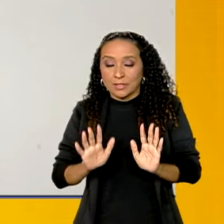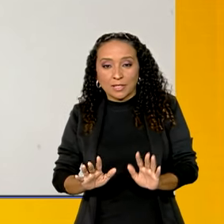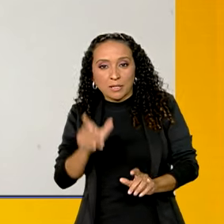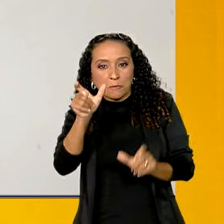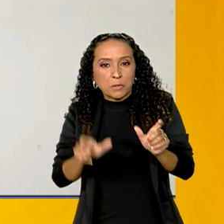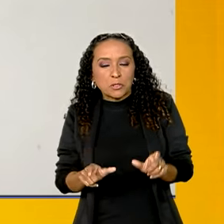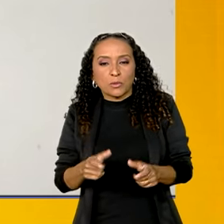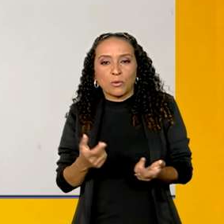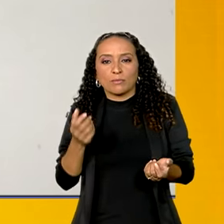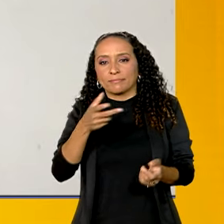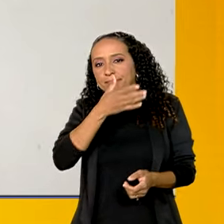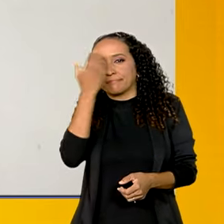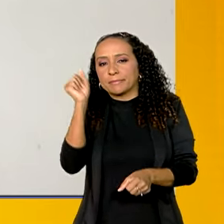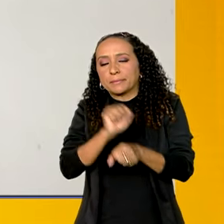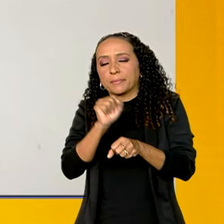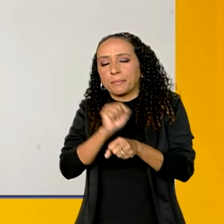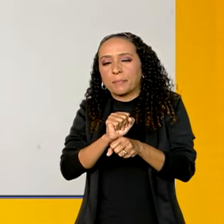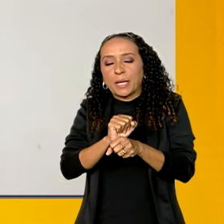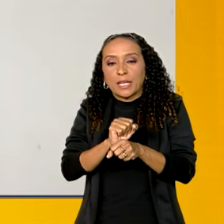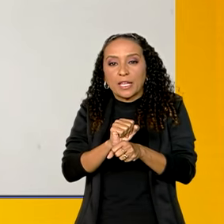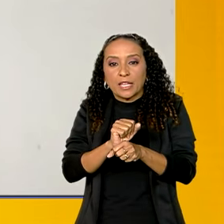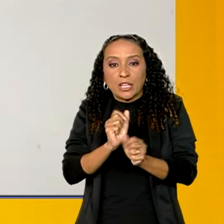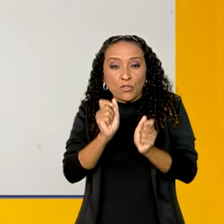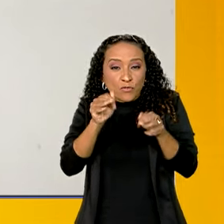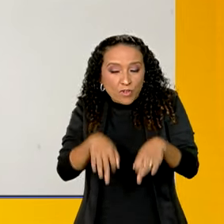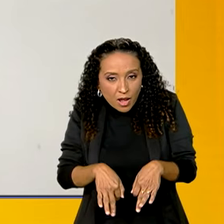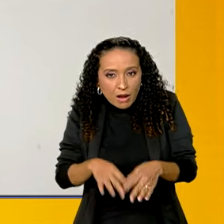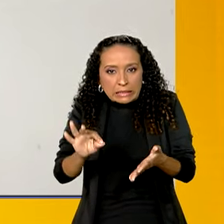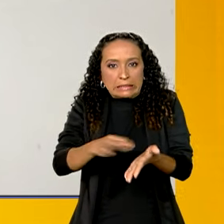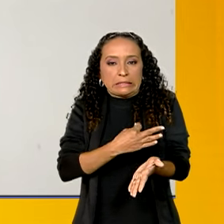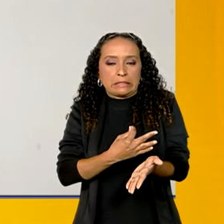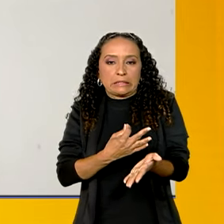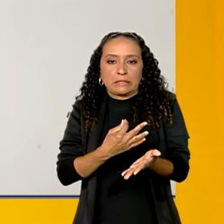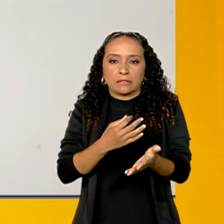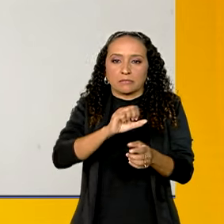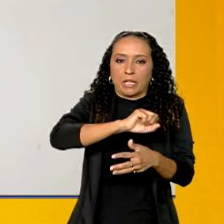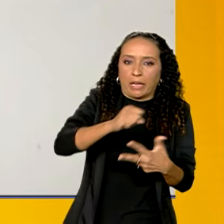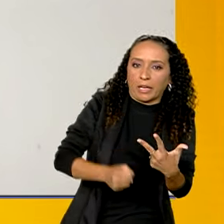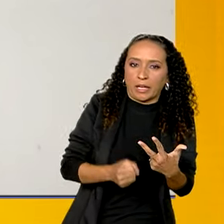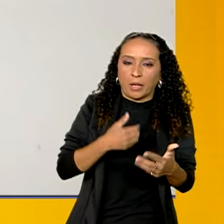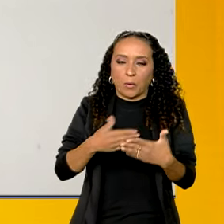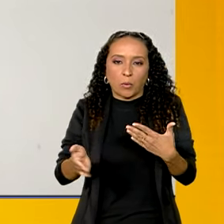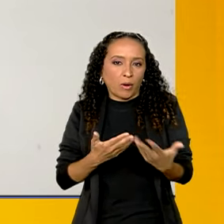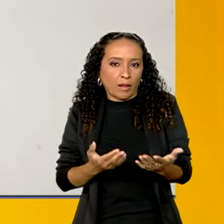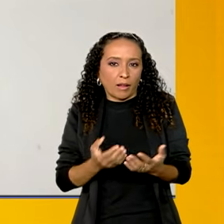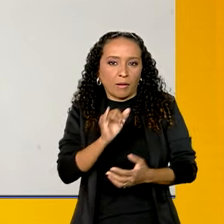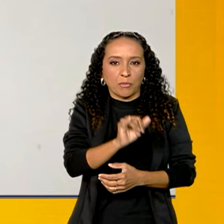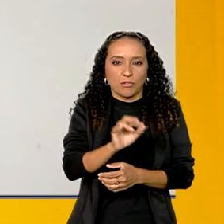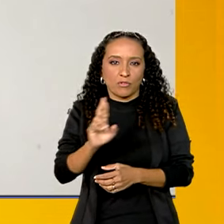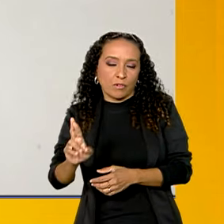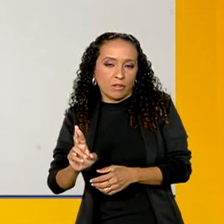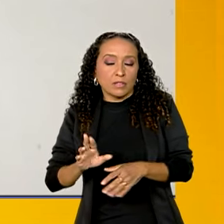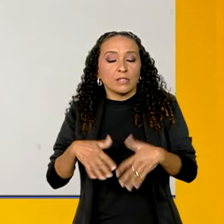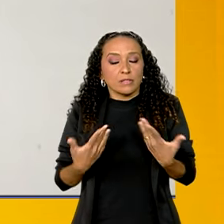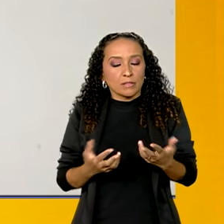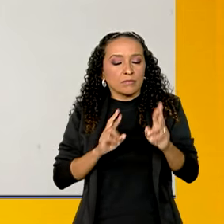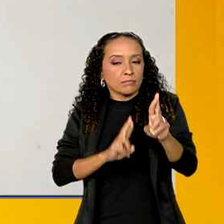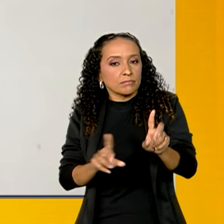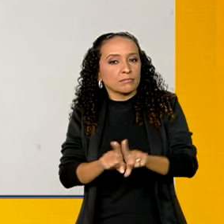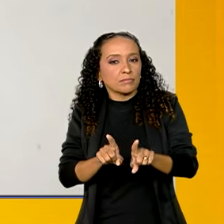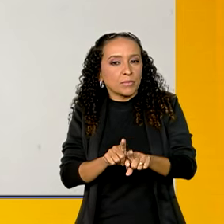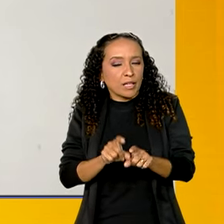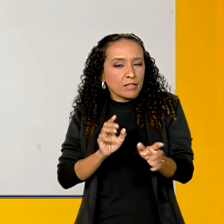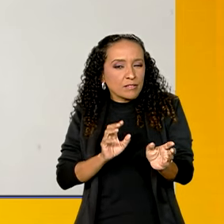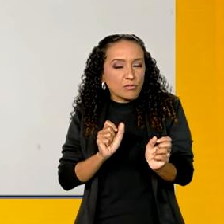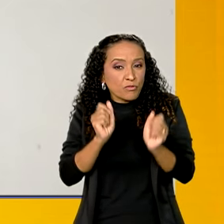pessoal deixa ali para a última hora para se inscrever no Enem ou para fazer a declaração do Imposto de Renda. Então, gente também espera que nesses últimos